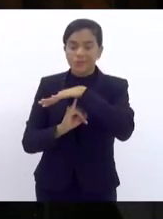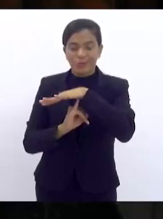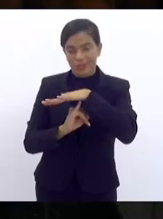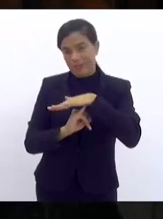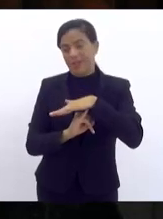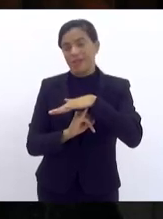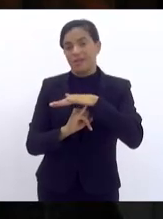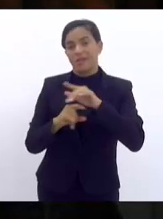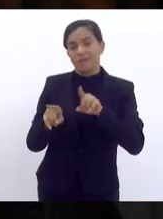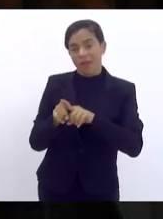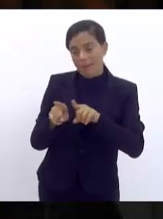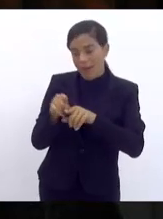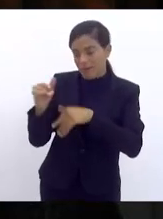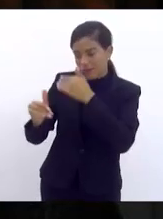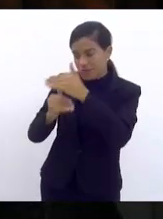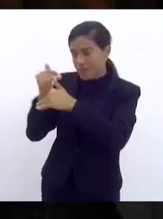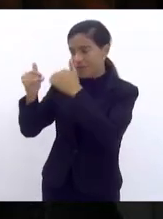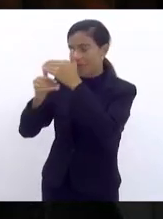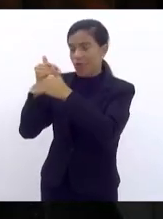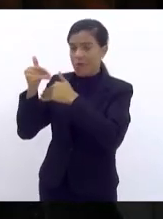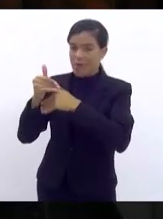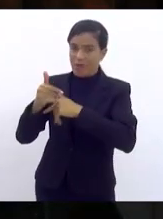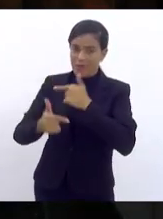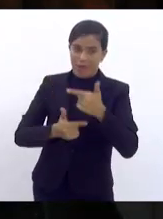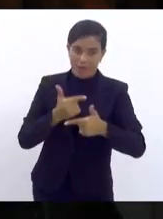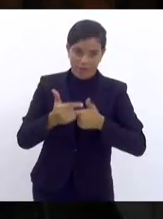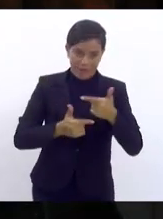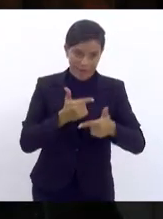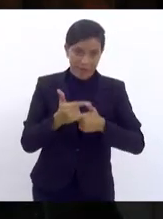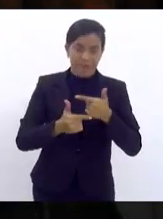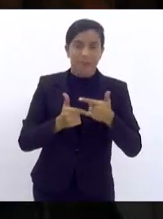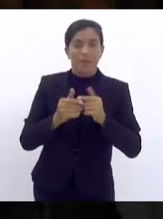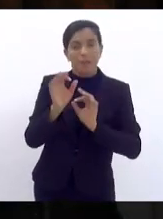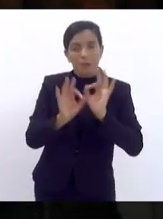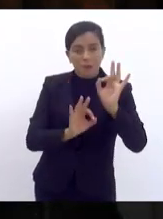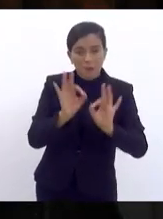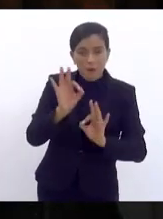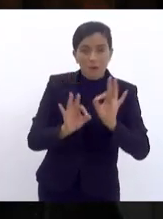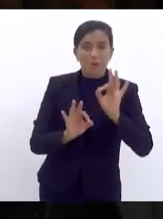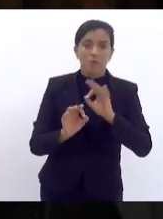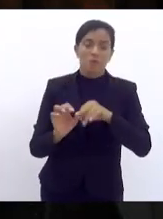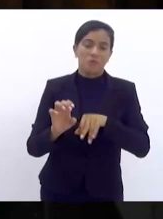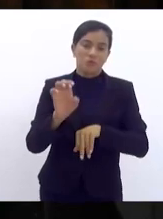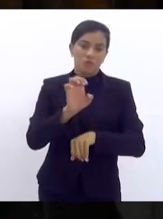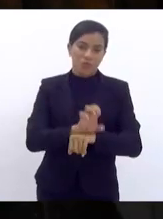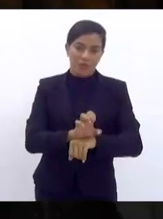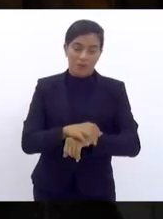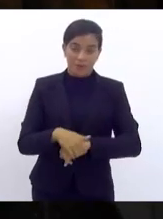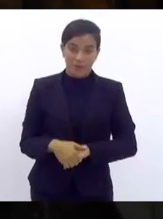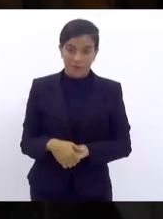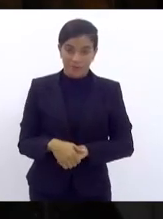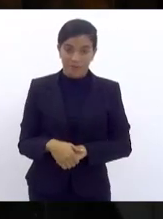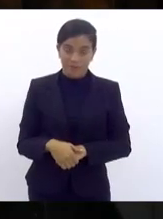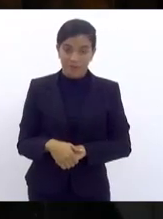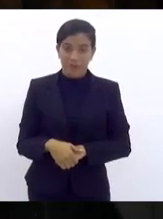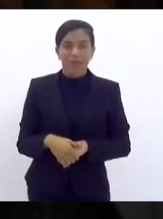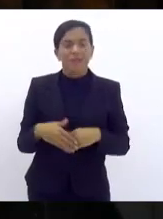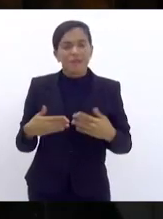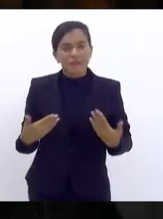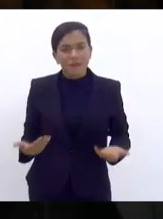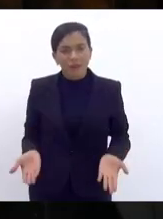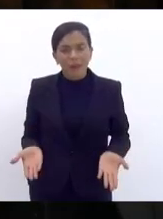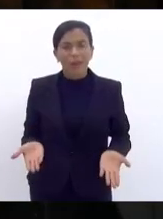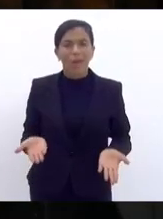e no desenvolvimento da atividade de planejamento estatal entre nós. Tão pouco